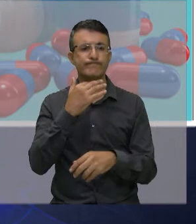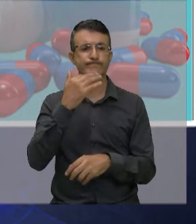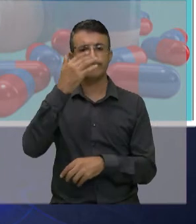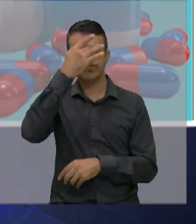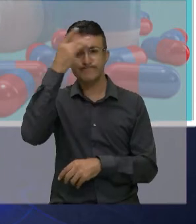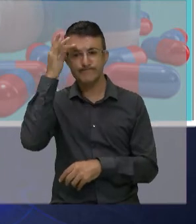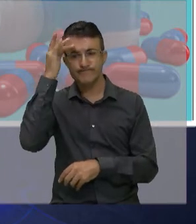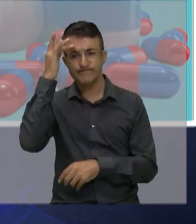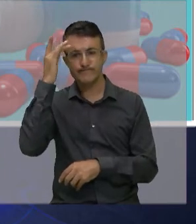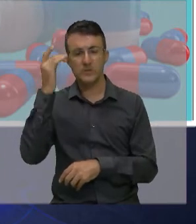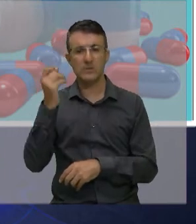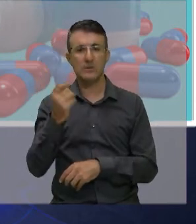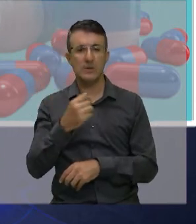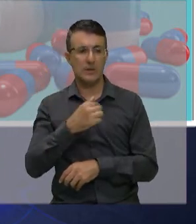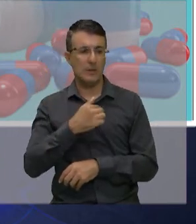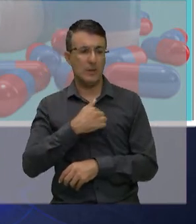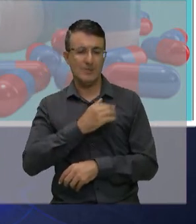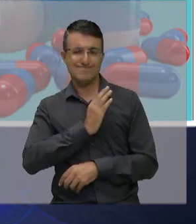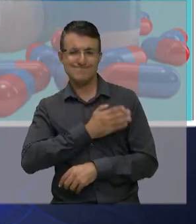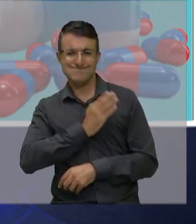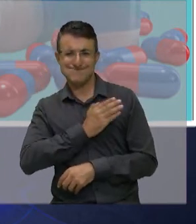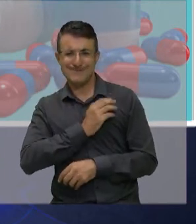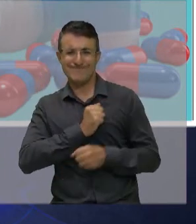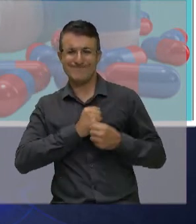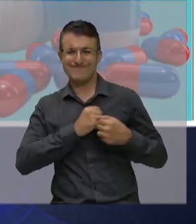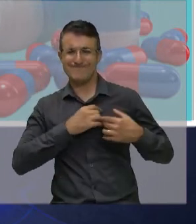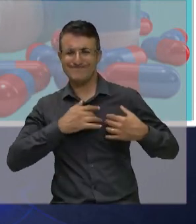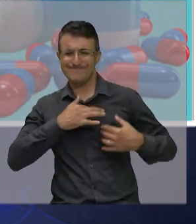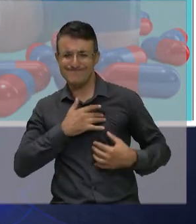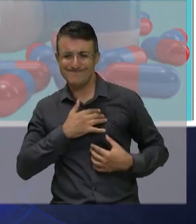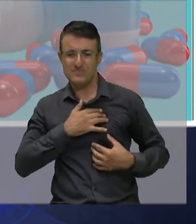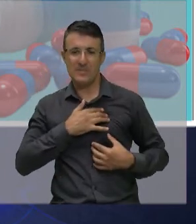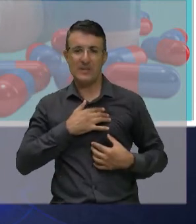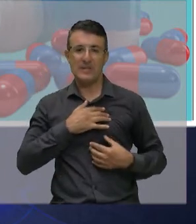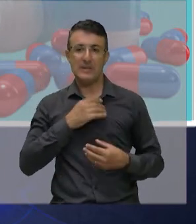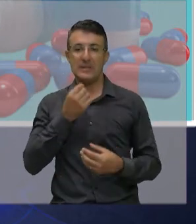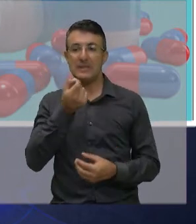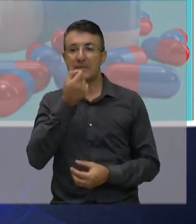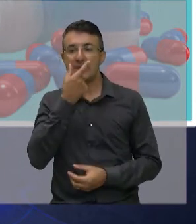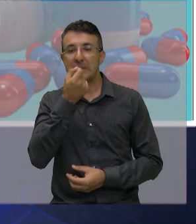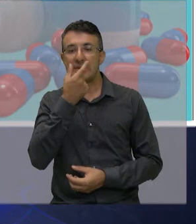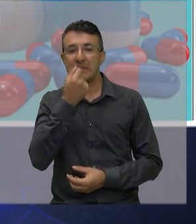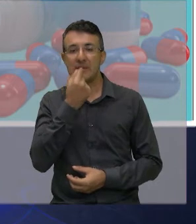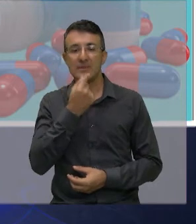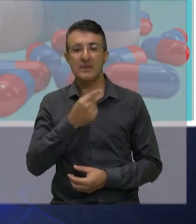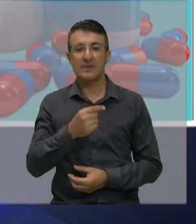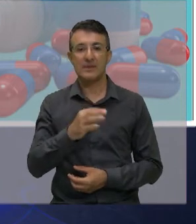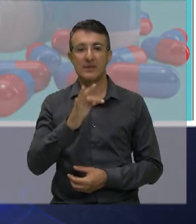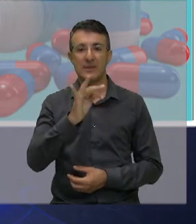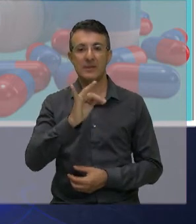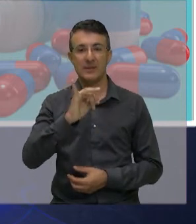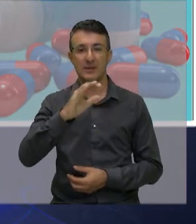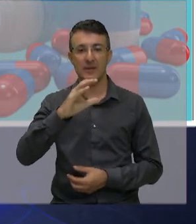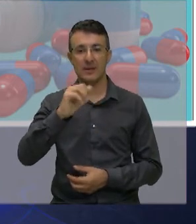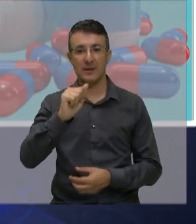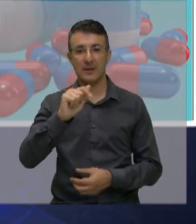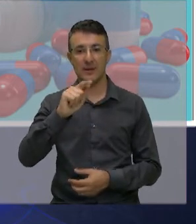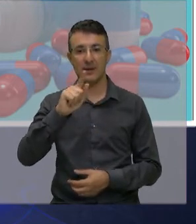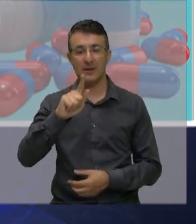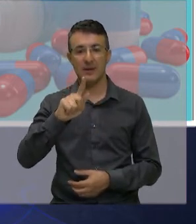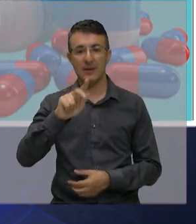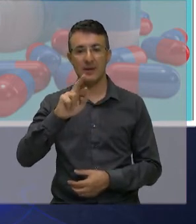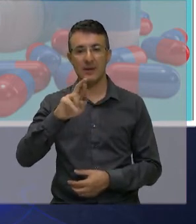é tratada com uma angioplastia e depois ela toma o AS e o clopidogrel só que 30% das pessoas